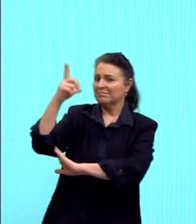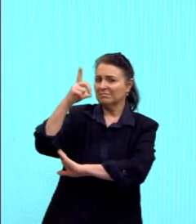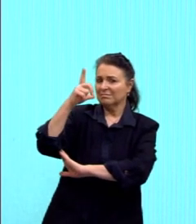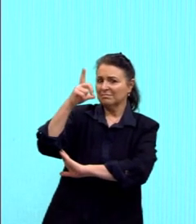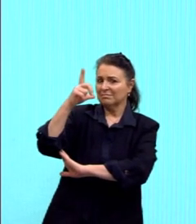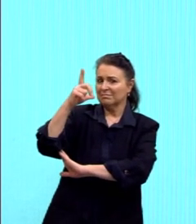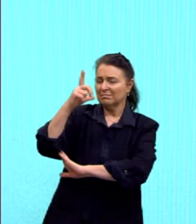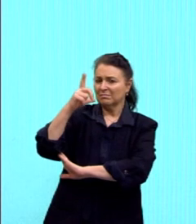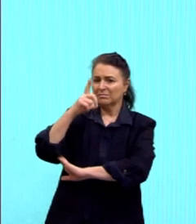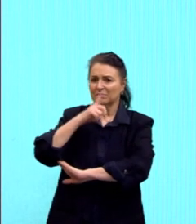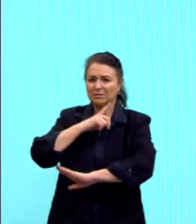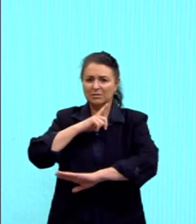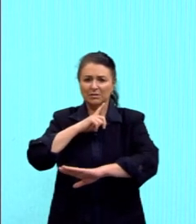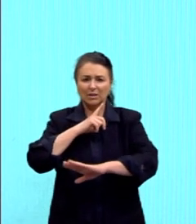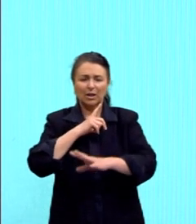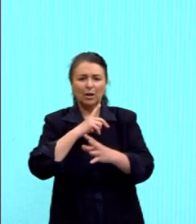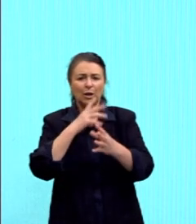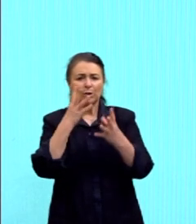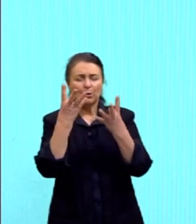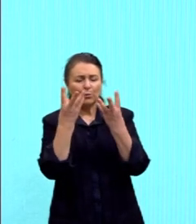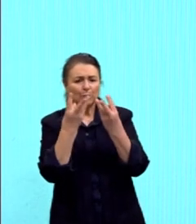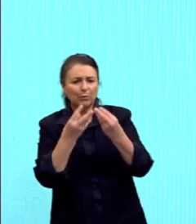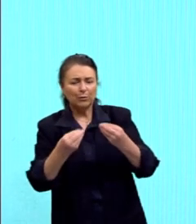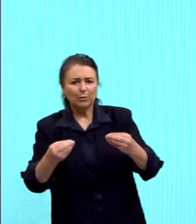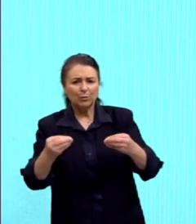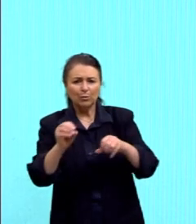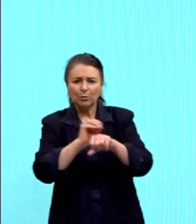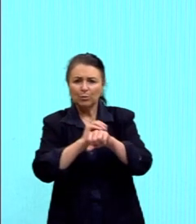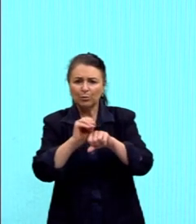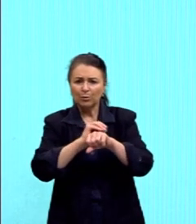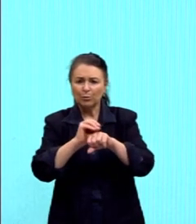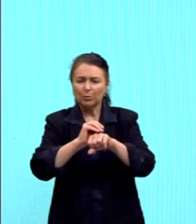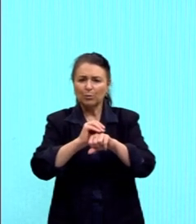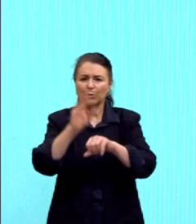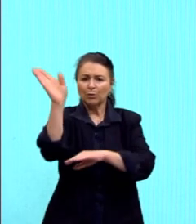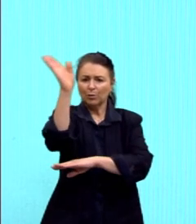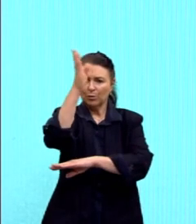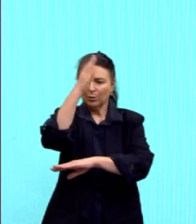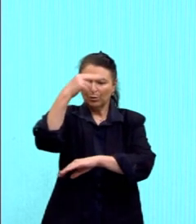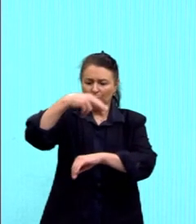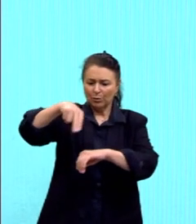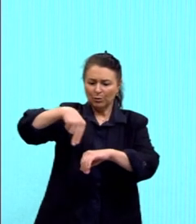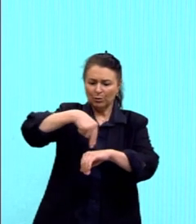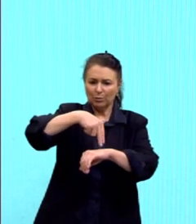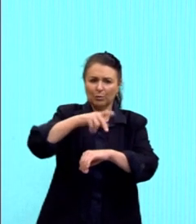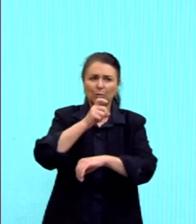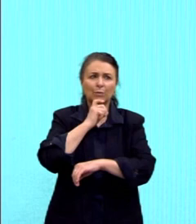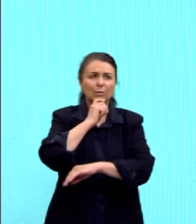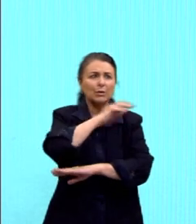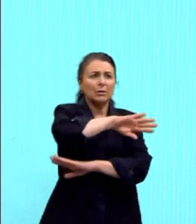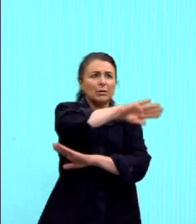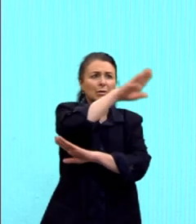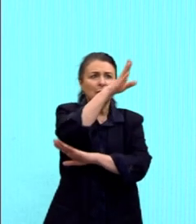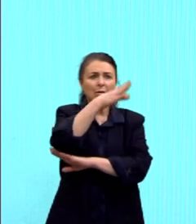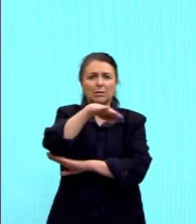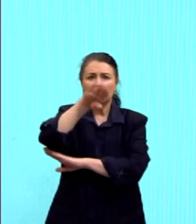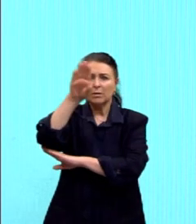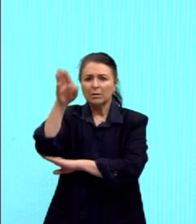tênues de ouro bandeira nacionalizavam o verde dos montes interiores. Alguém entendeu?